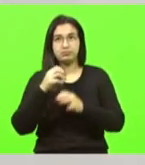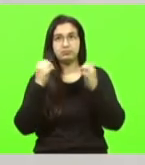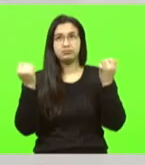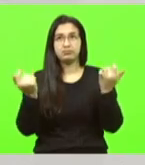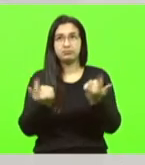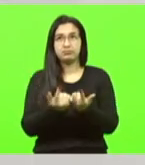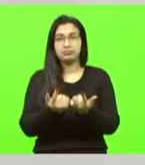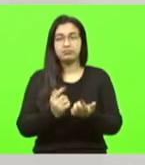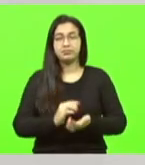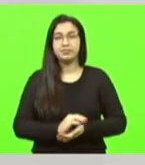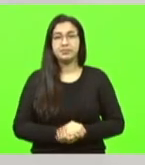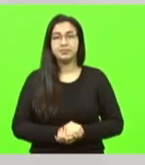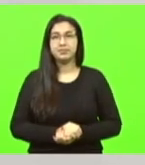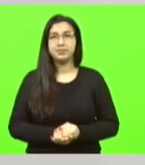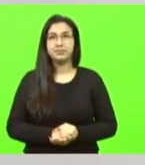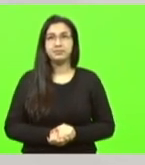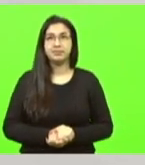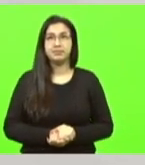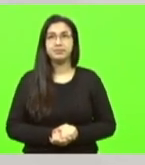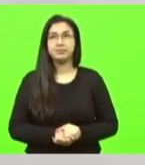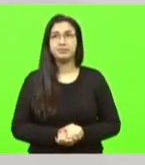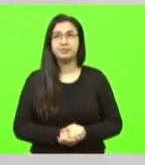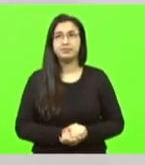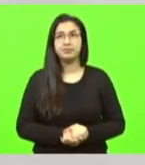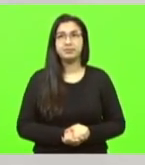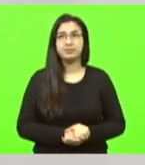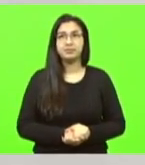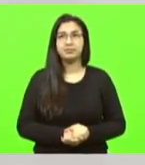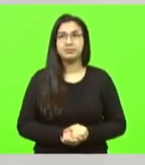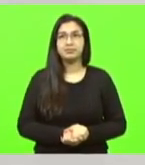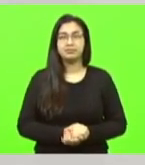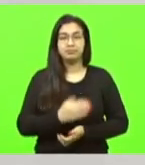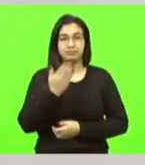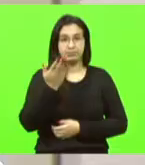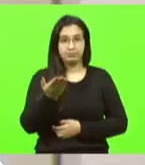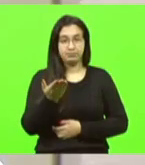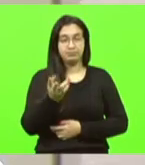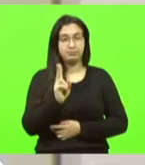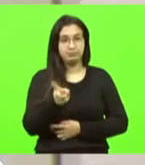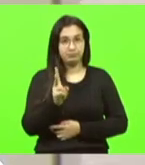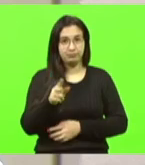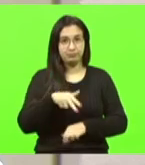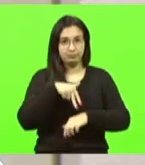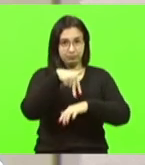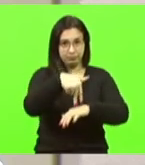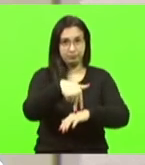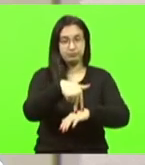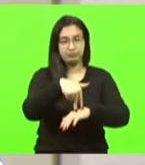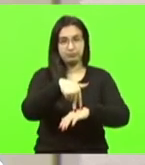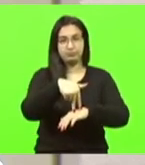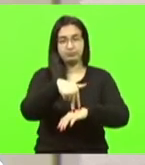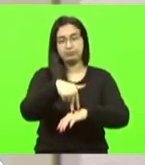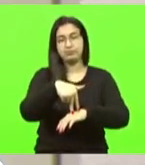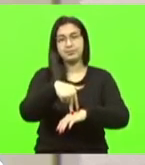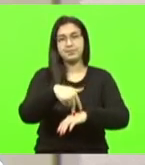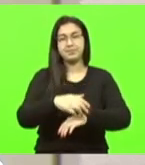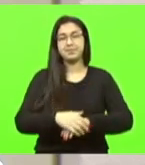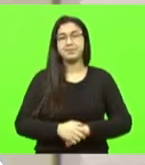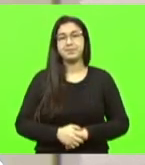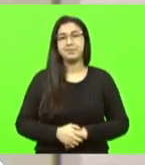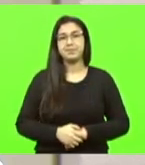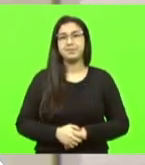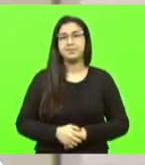Eu vou pedir para o Pedro permanecer por mais um pouquinho na tribuna e coloco